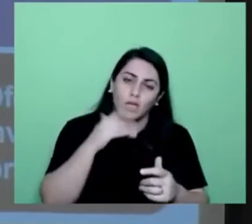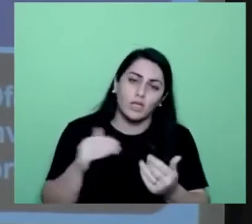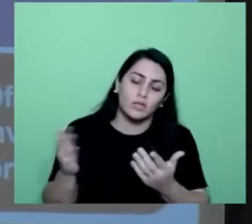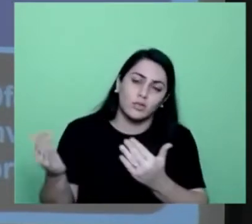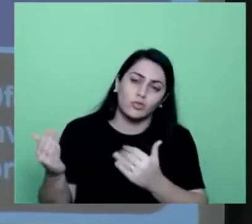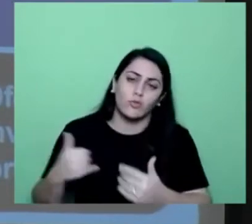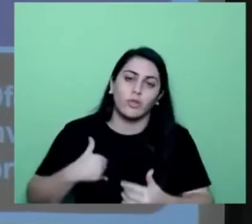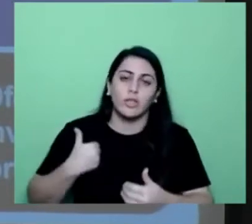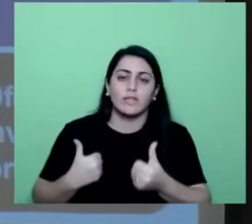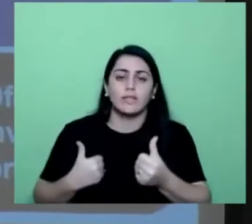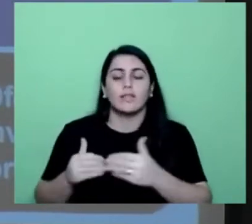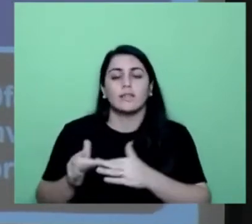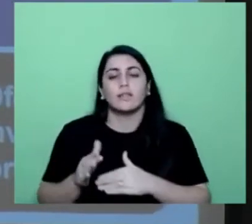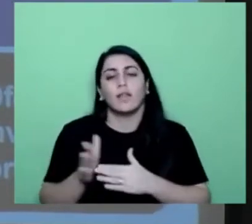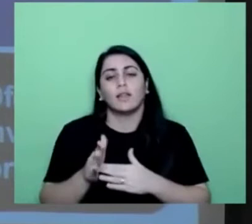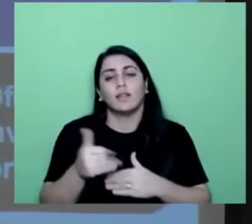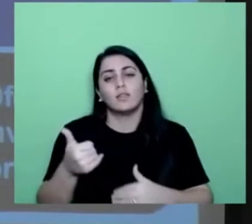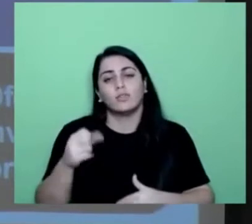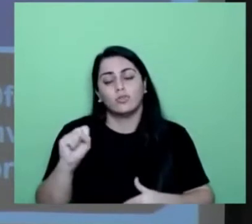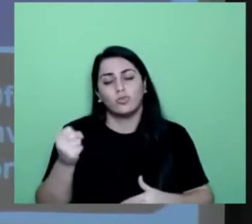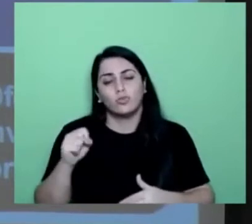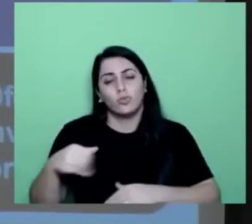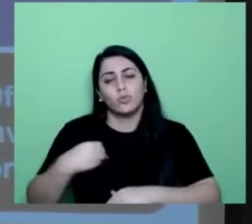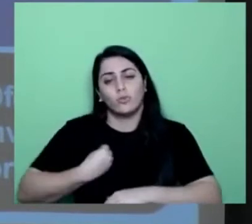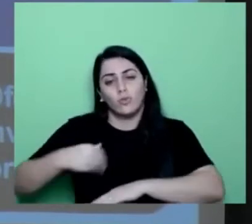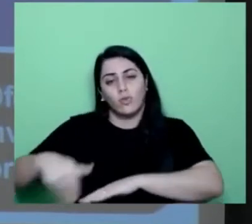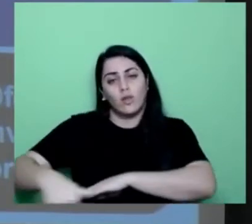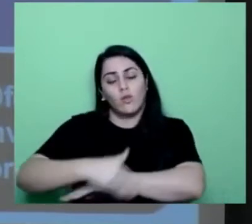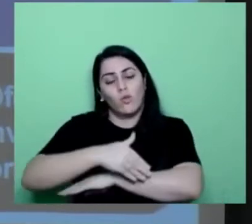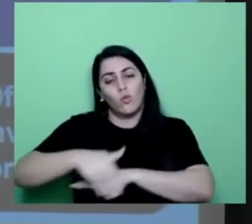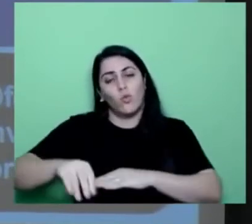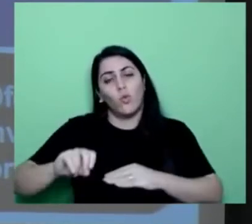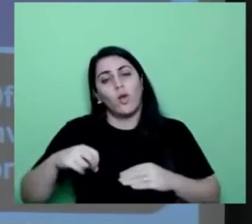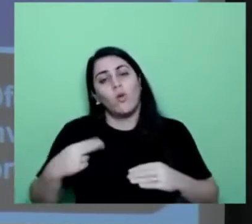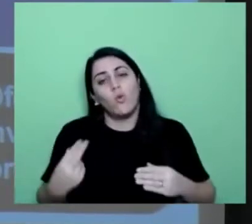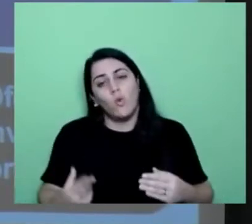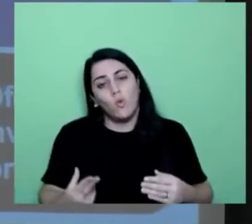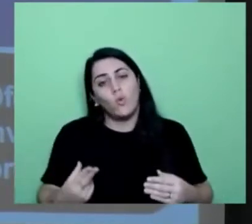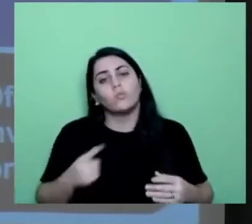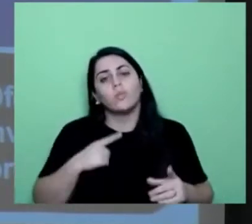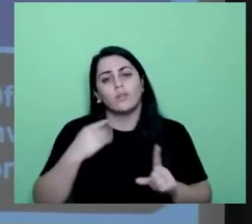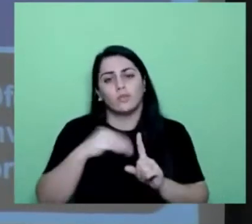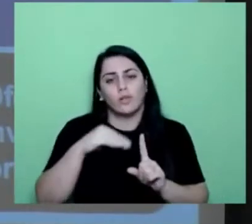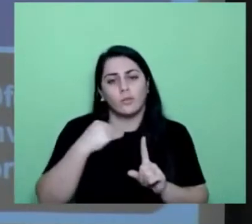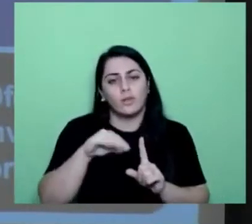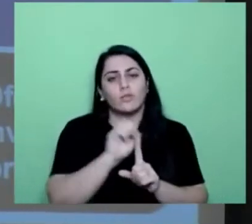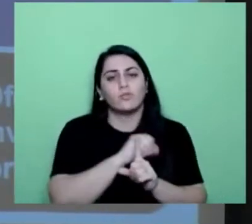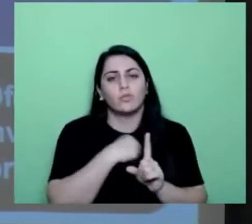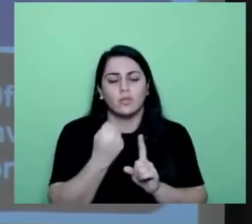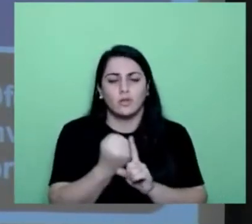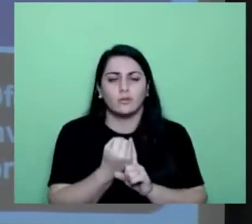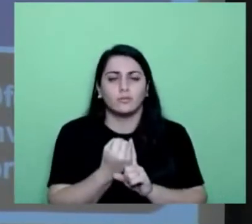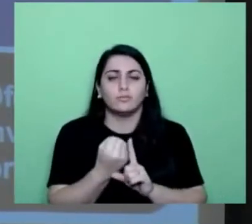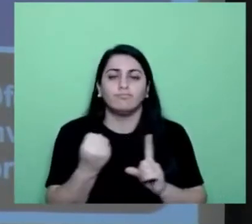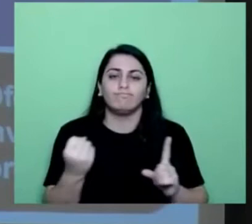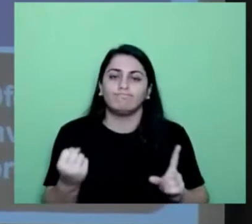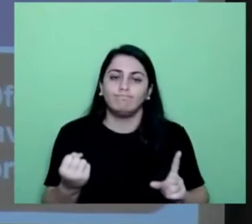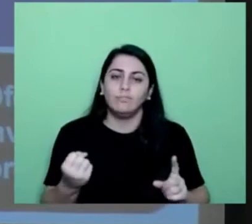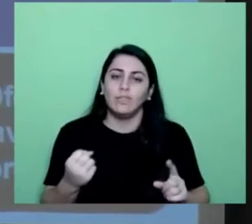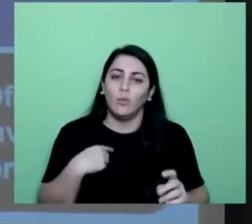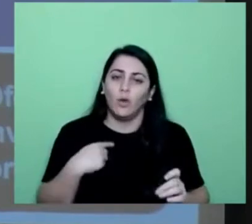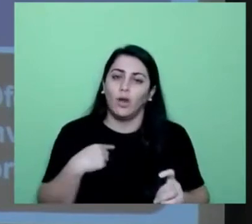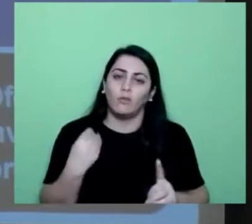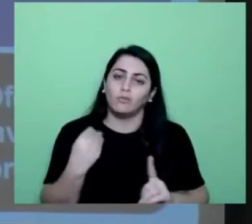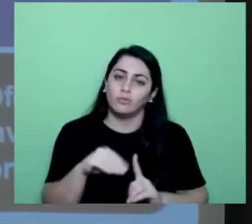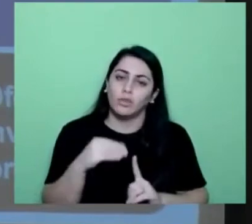6 a 18 anos, em situação de rua, ou que apresente vulnerabilidade social. Eles não são vulneráveis.